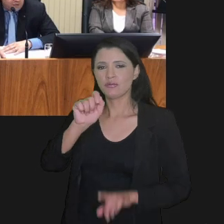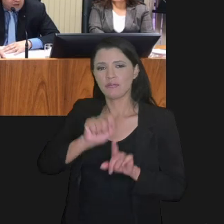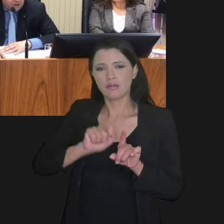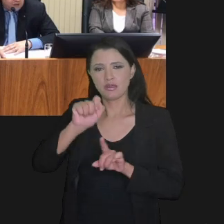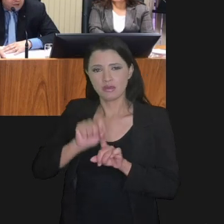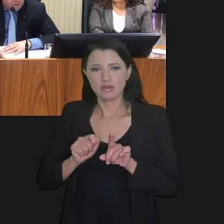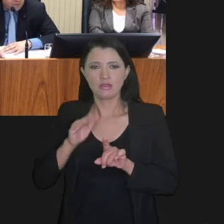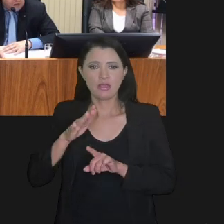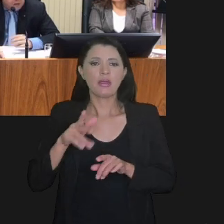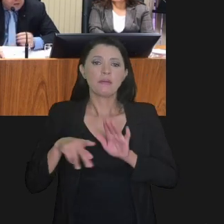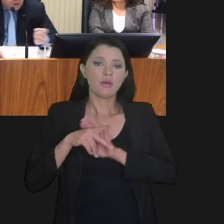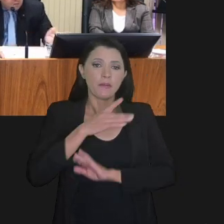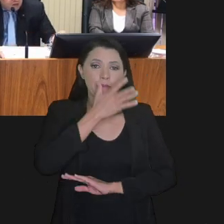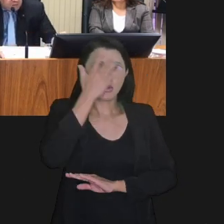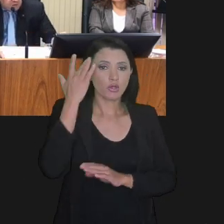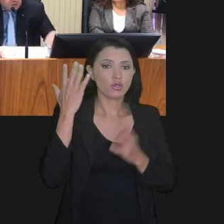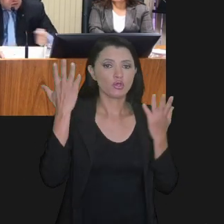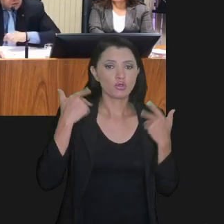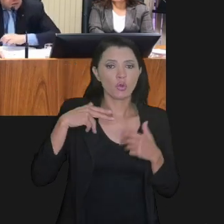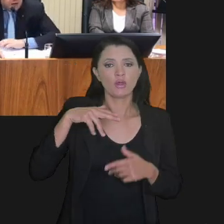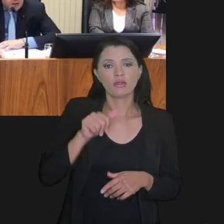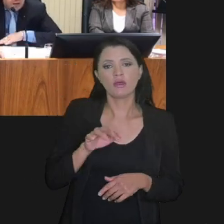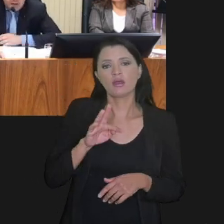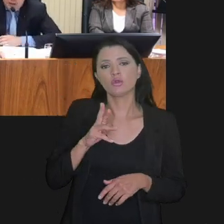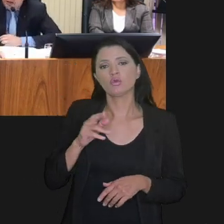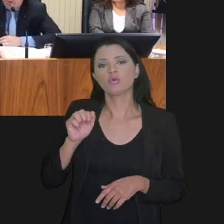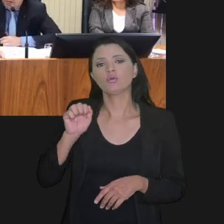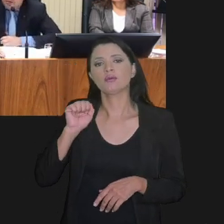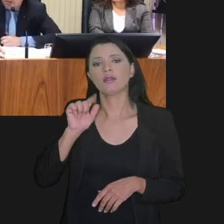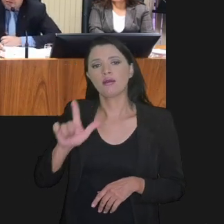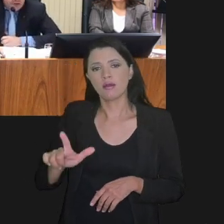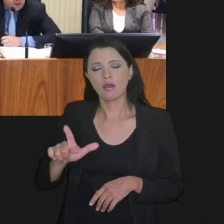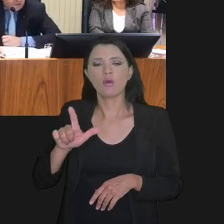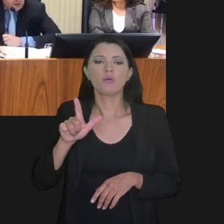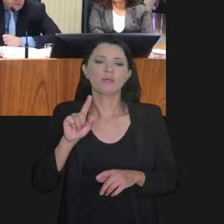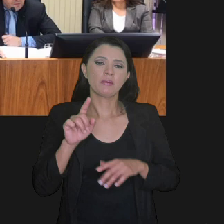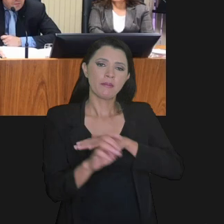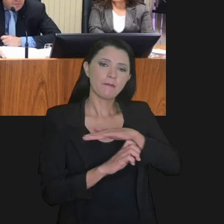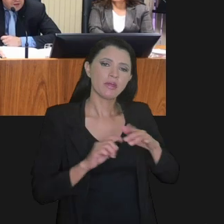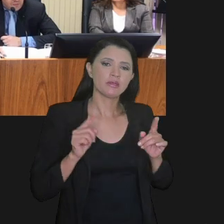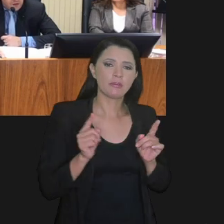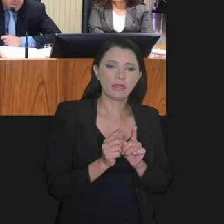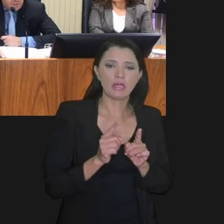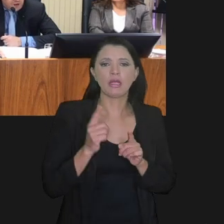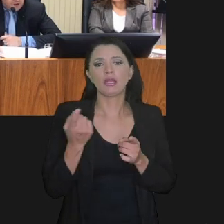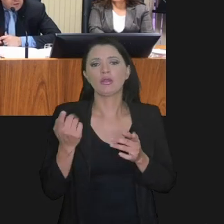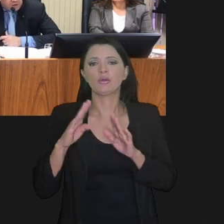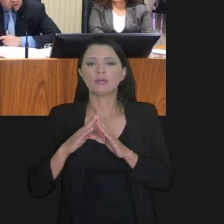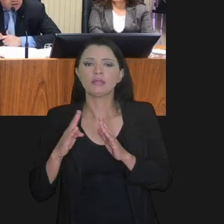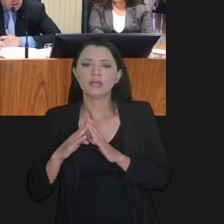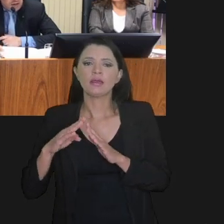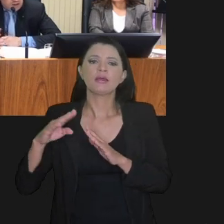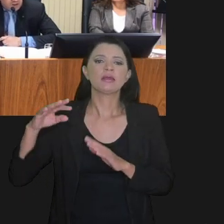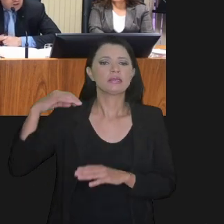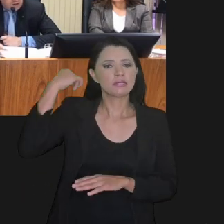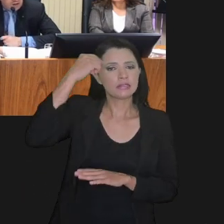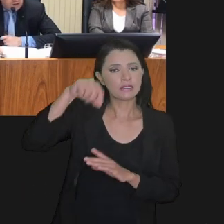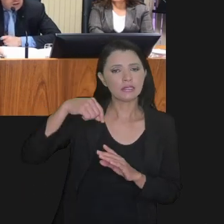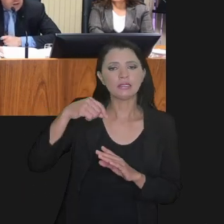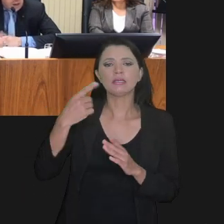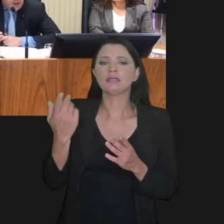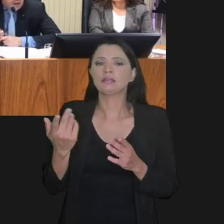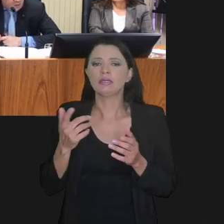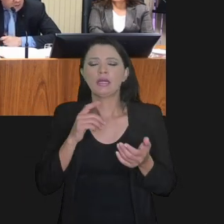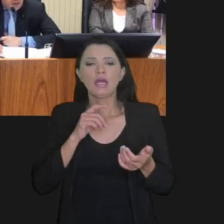120 meses, sendo que para pessoas naturais, microempresas ou empresas de pequeno porte ou santas casas que estão de